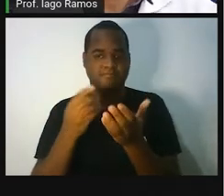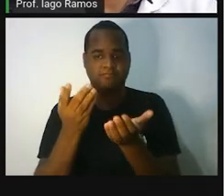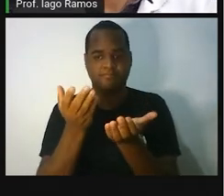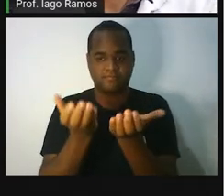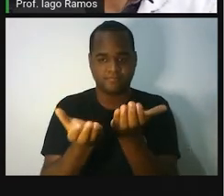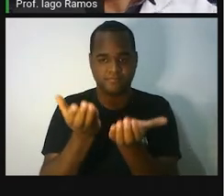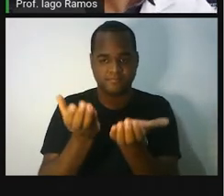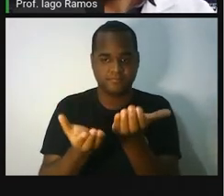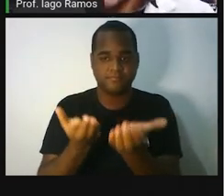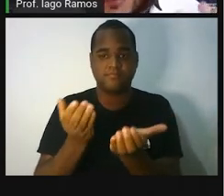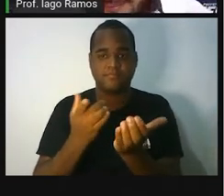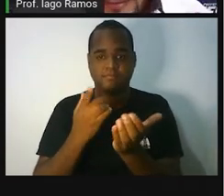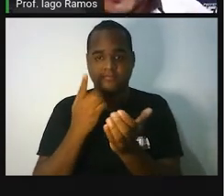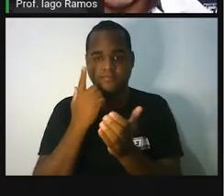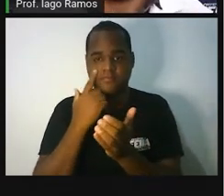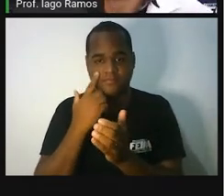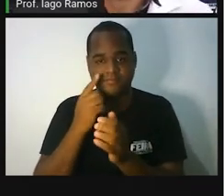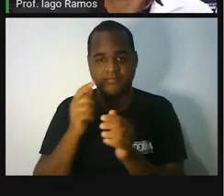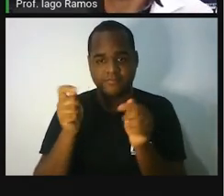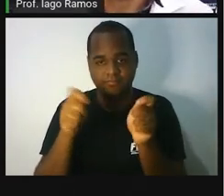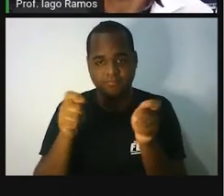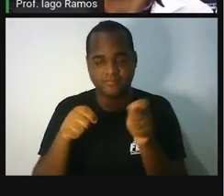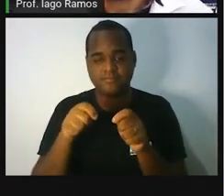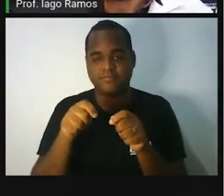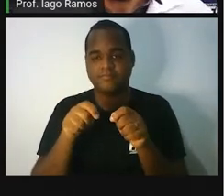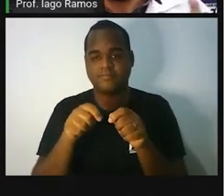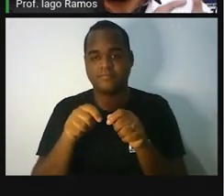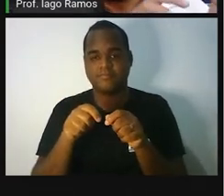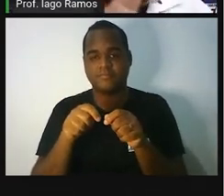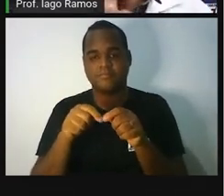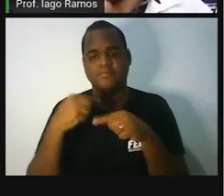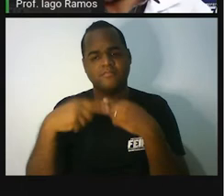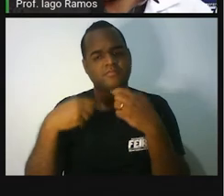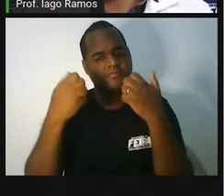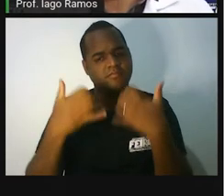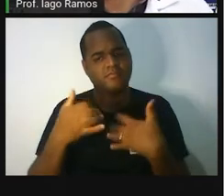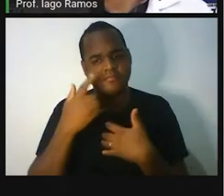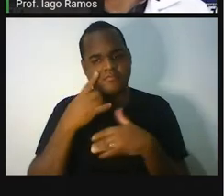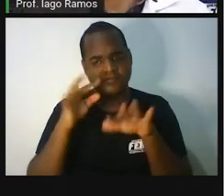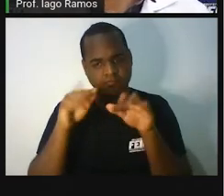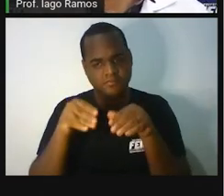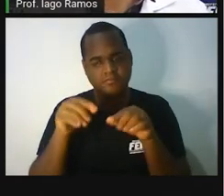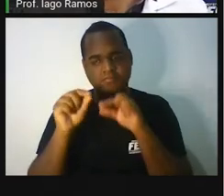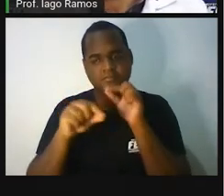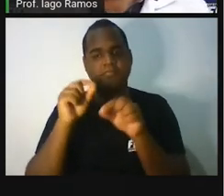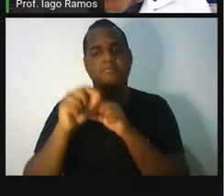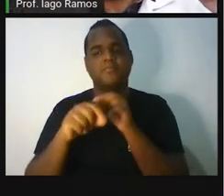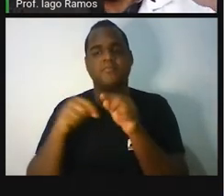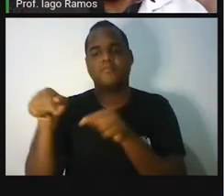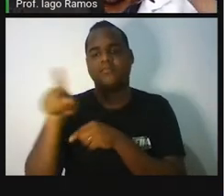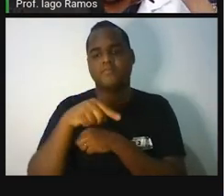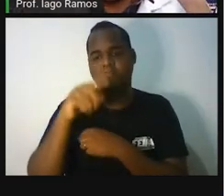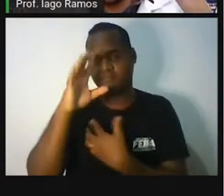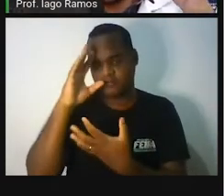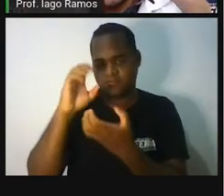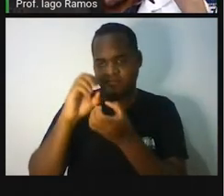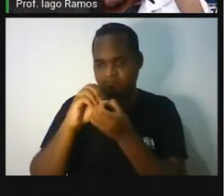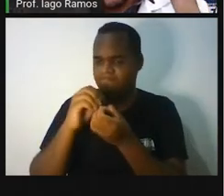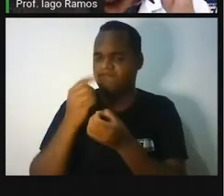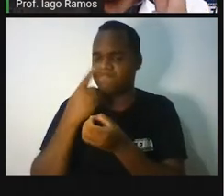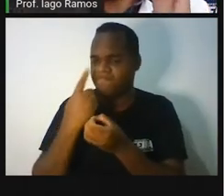vídeo que você vai acessar esse material e vai assistir, e depois essa última imagem que a gente viu para já